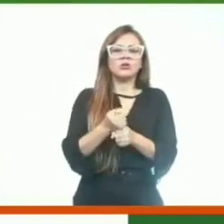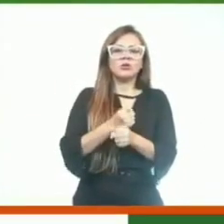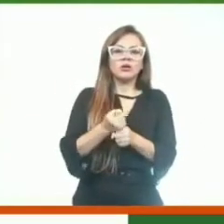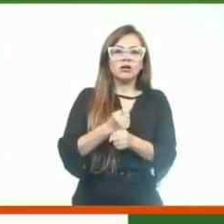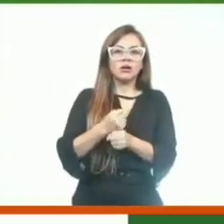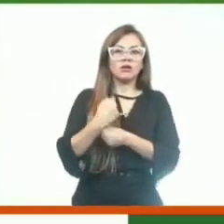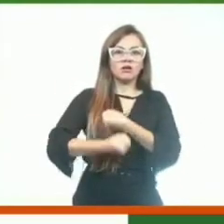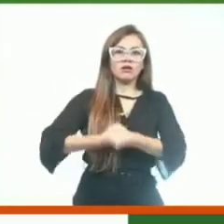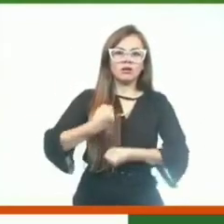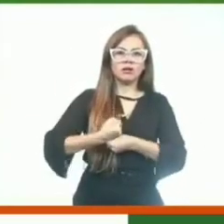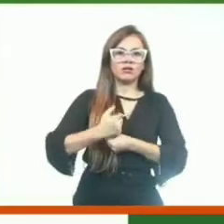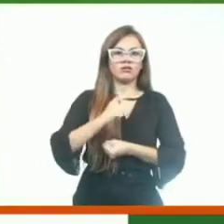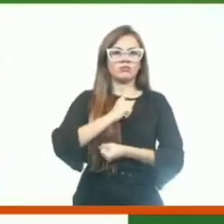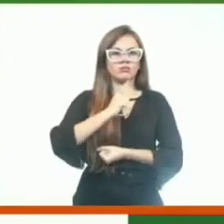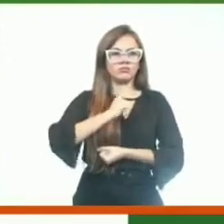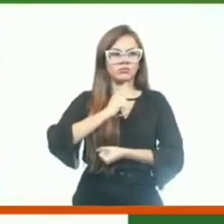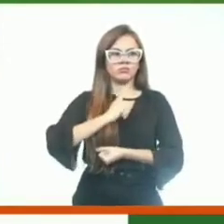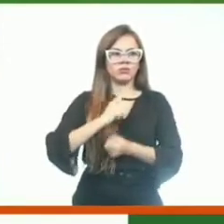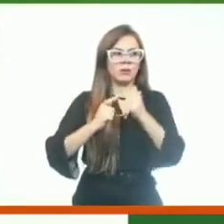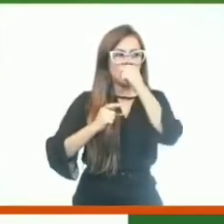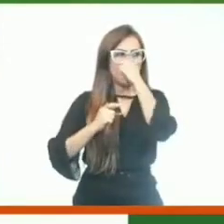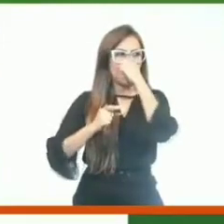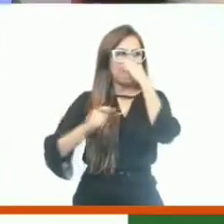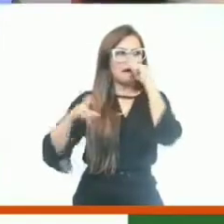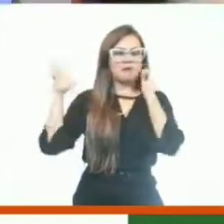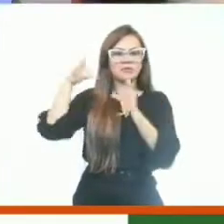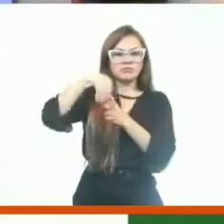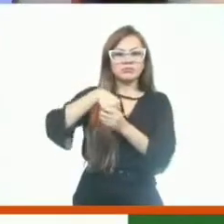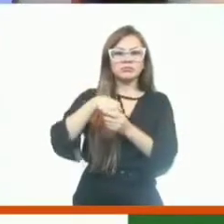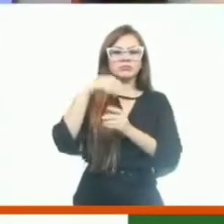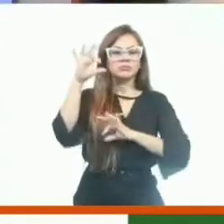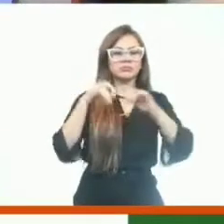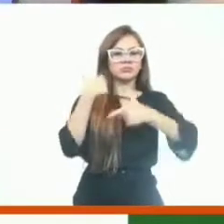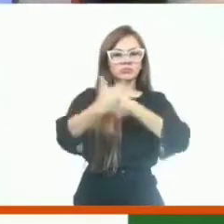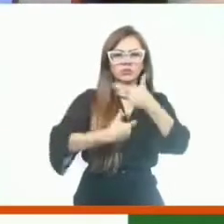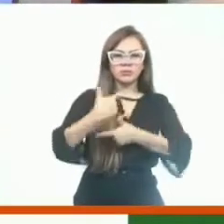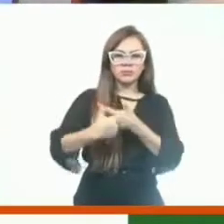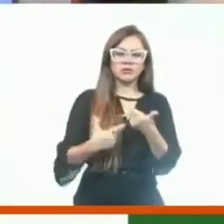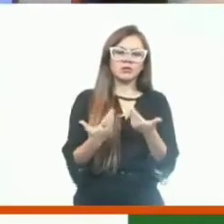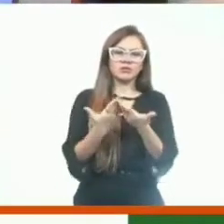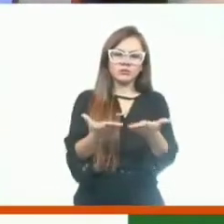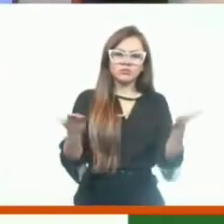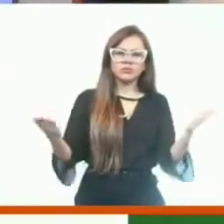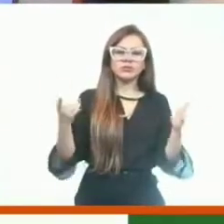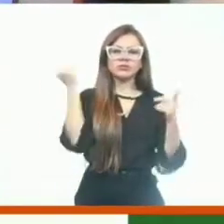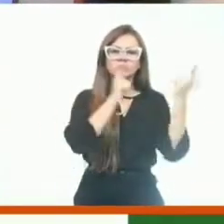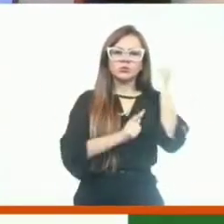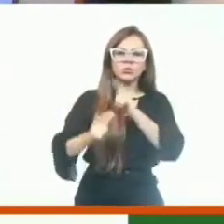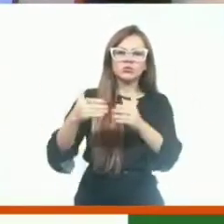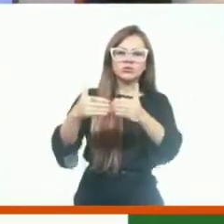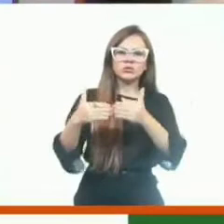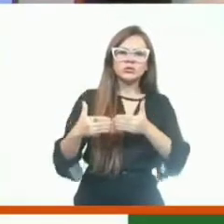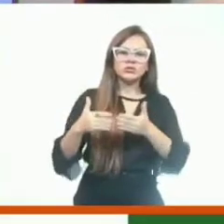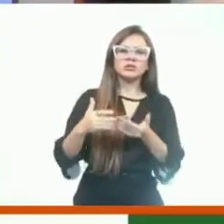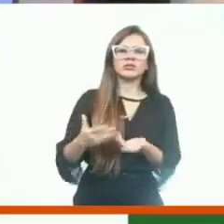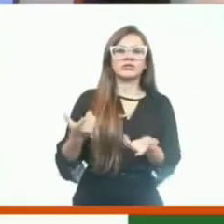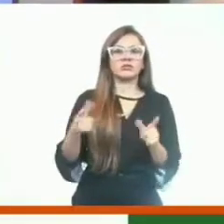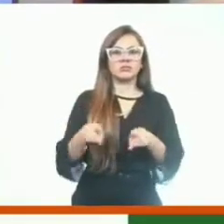é demorada, teve esse burro de arrimo para conseguir as licenças, fazer...